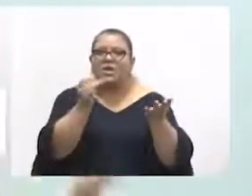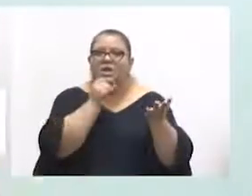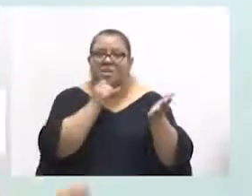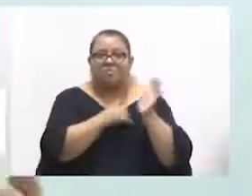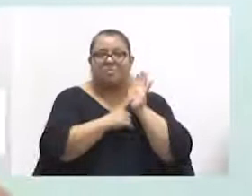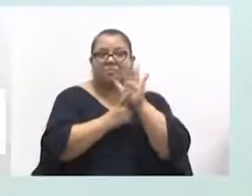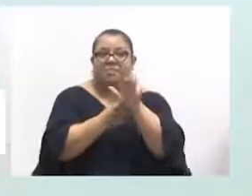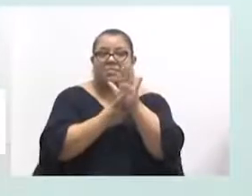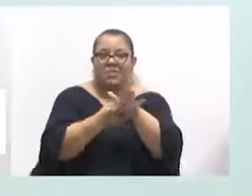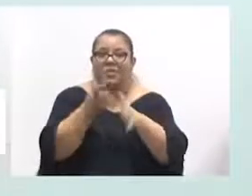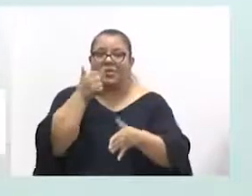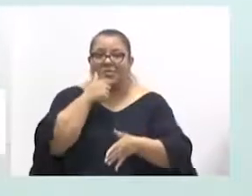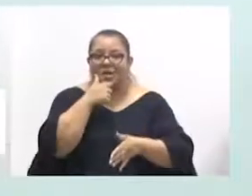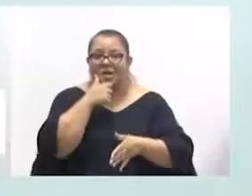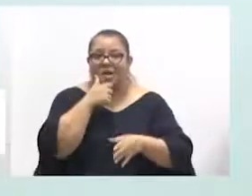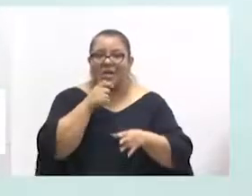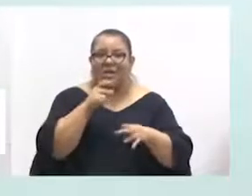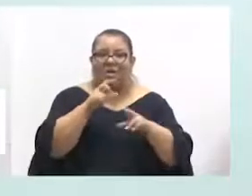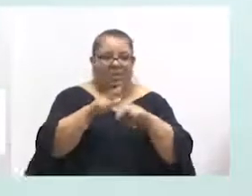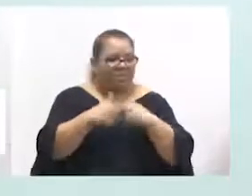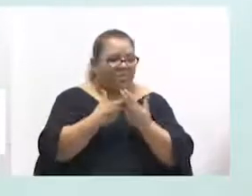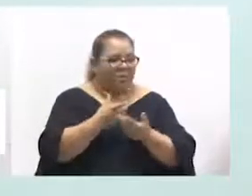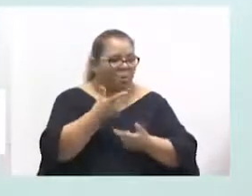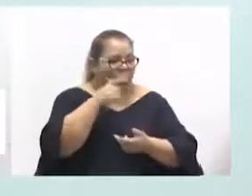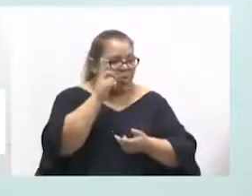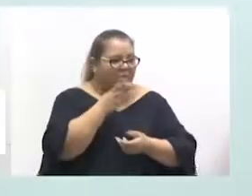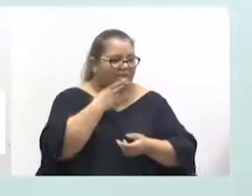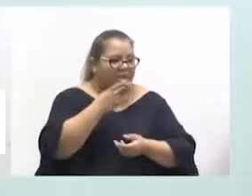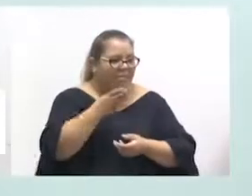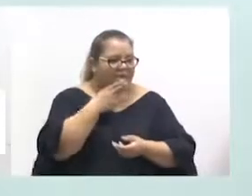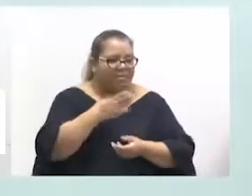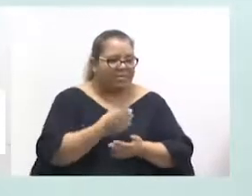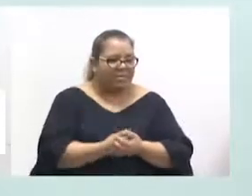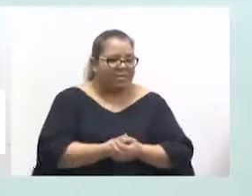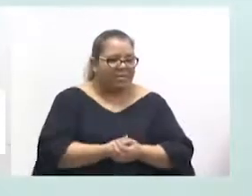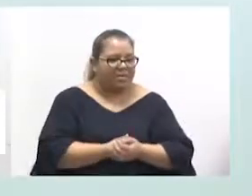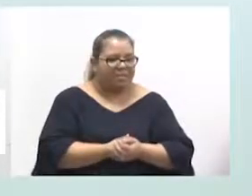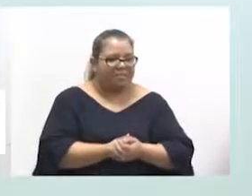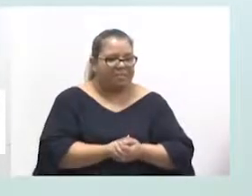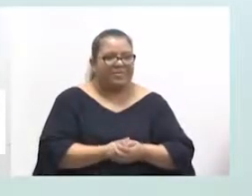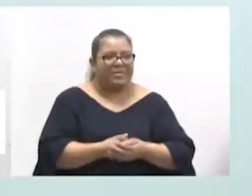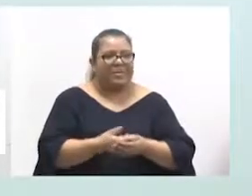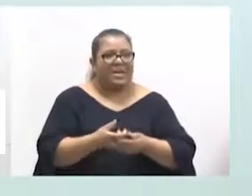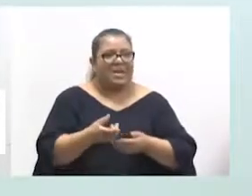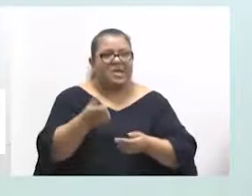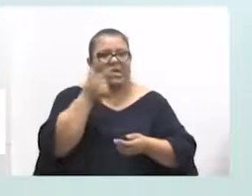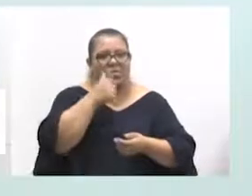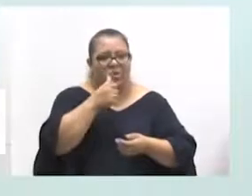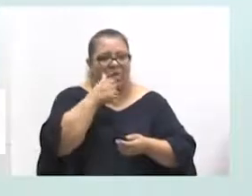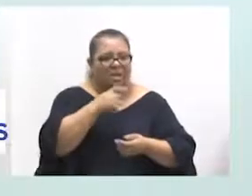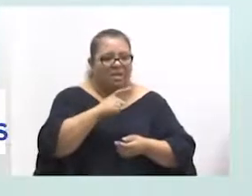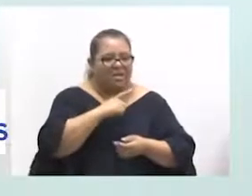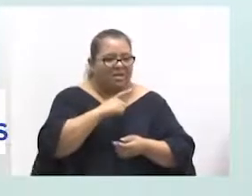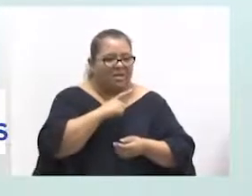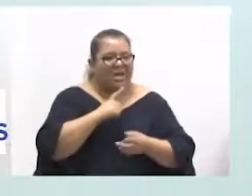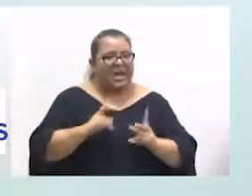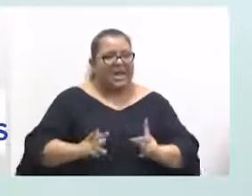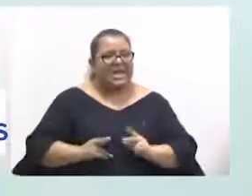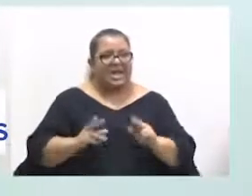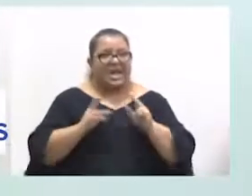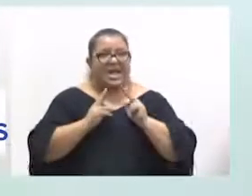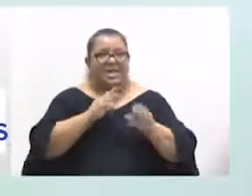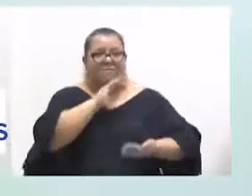comentei com a Verônica hoje, que eu atendi ontem. Paciente de 36 anos com tumor neuroendócrino, internado lá no hospital de câncer.